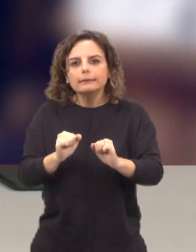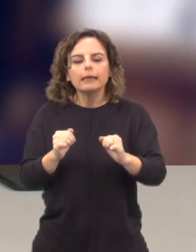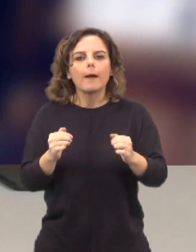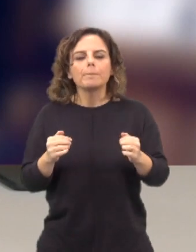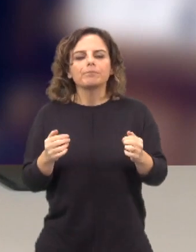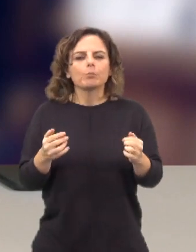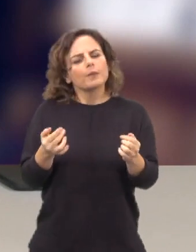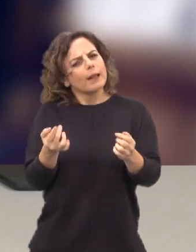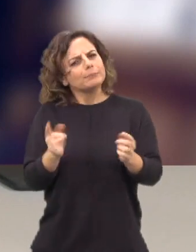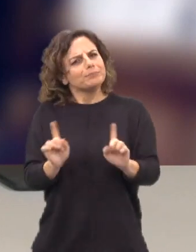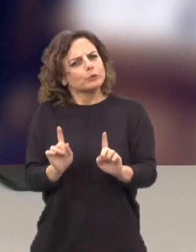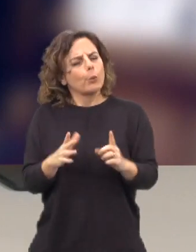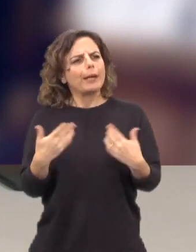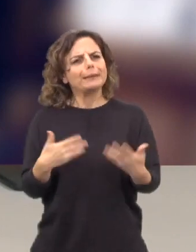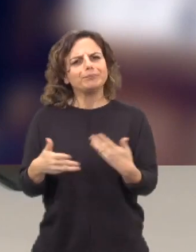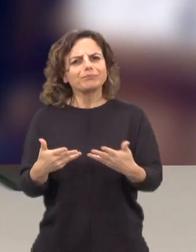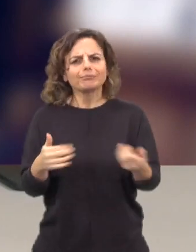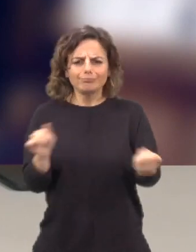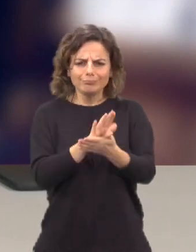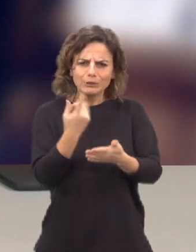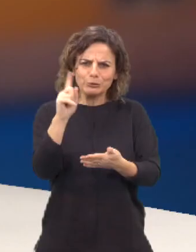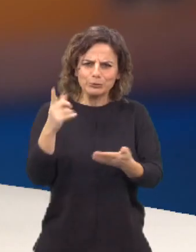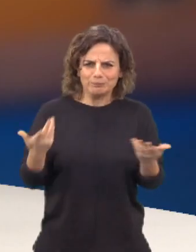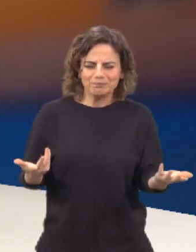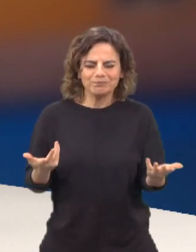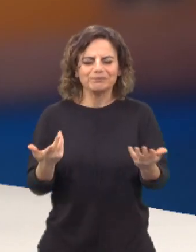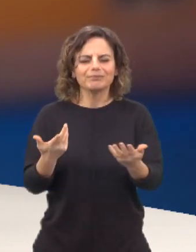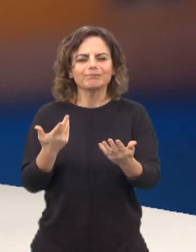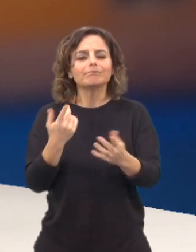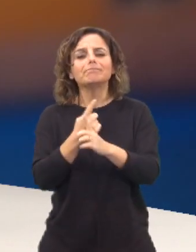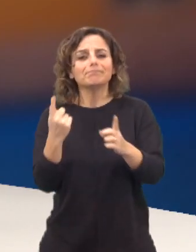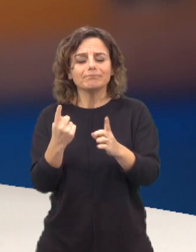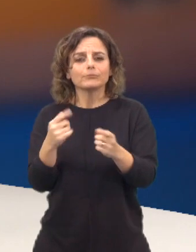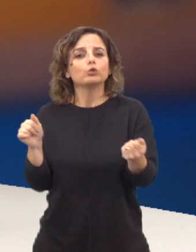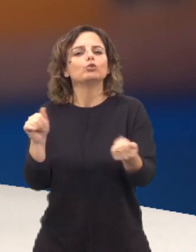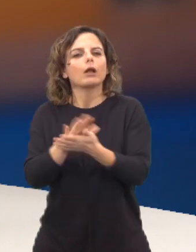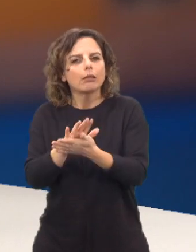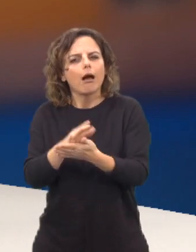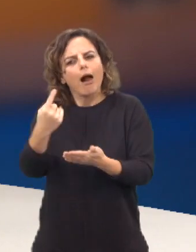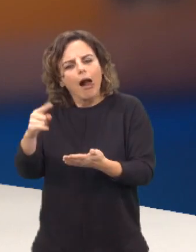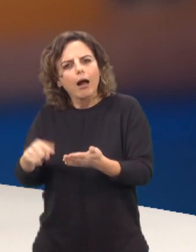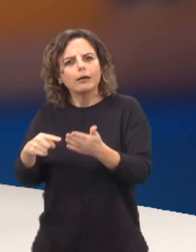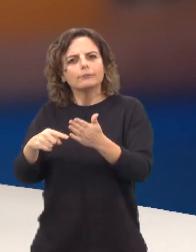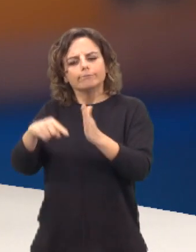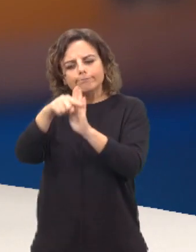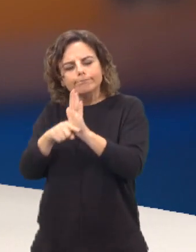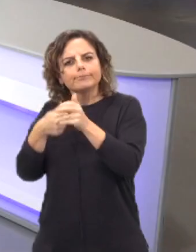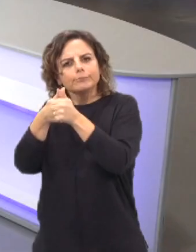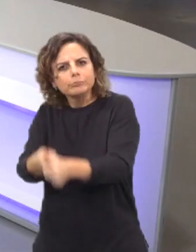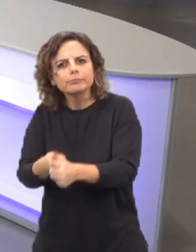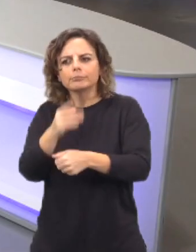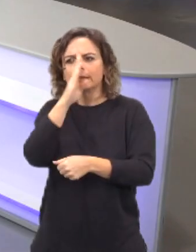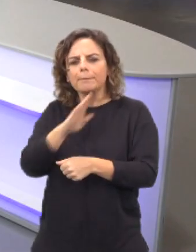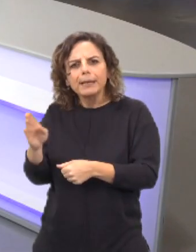necessariamente e não são de todo jornalismo, no sentido em que o jornalismo obedece uma disciplina, uma